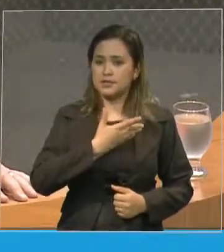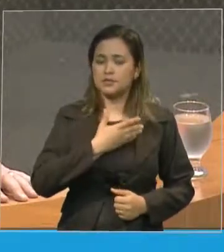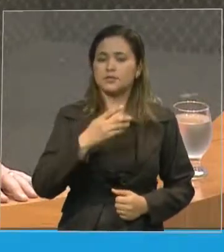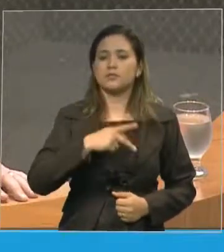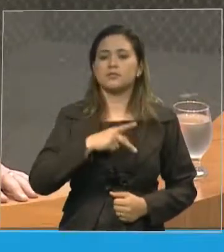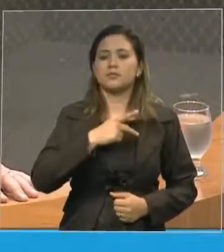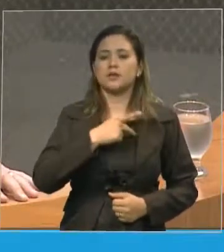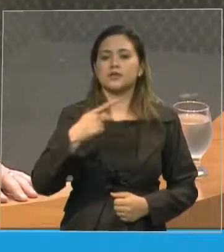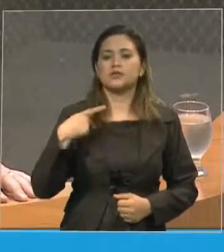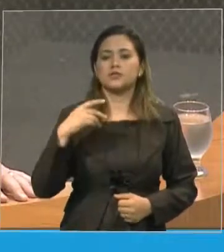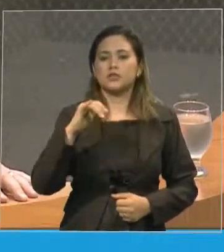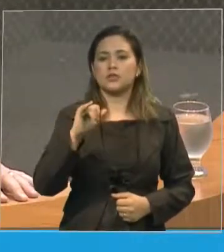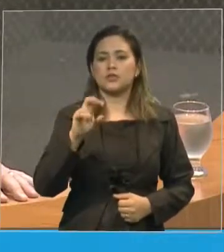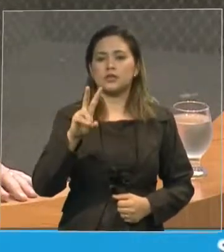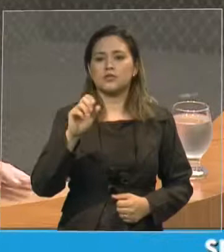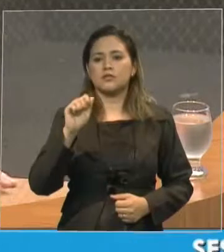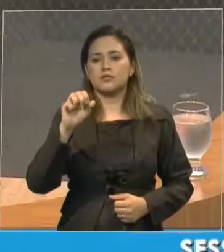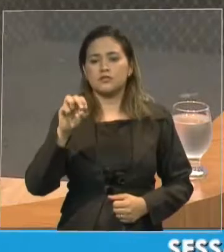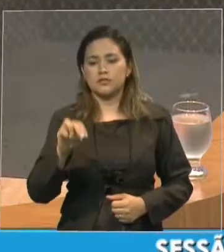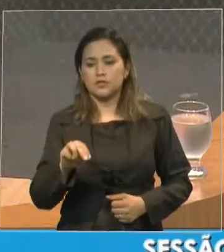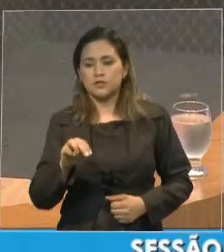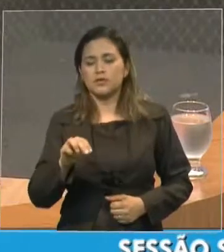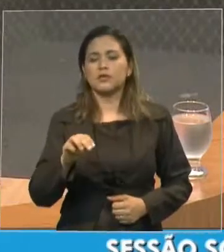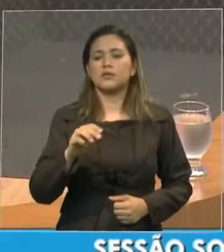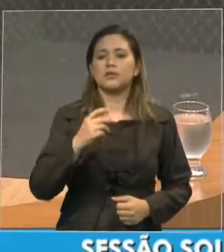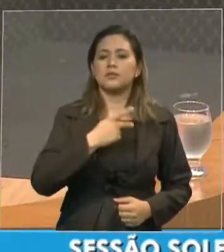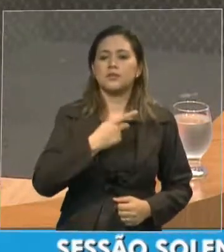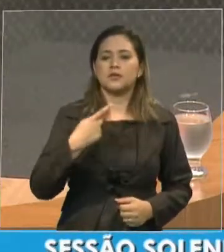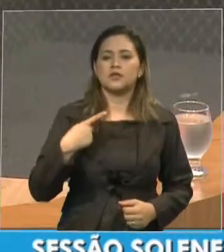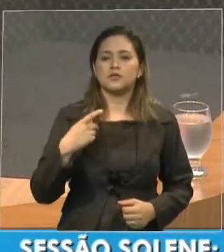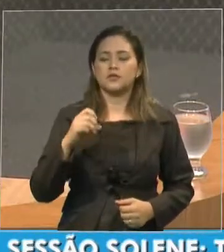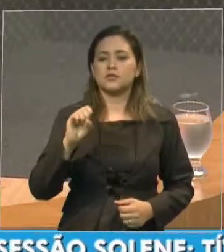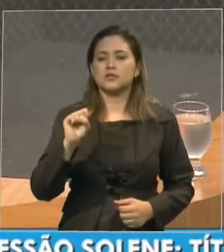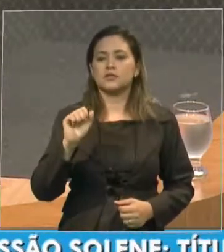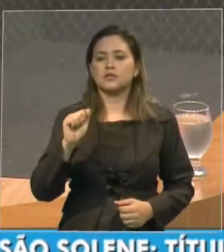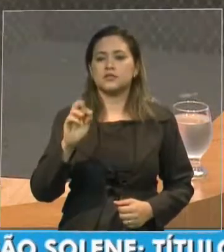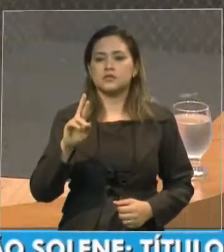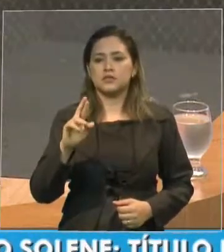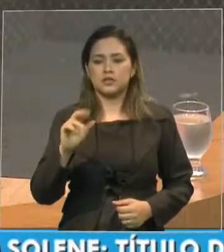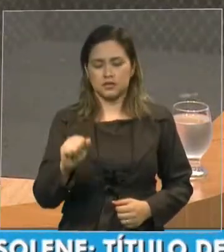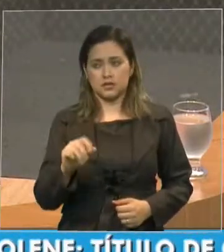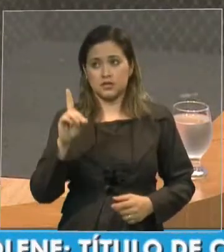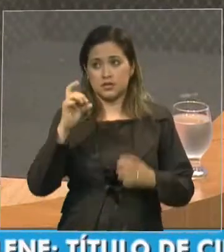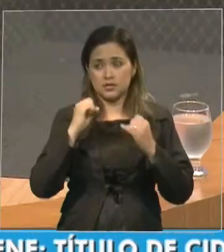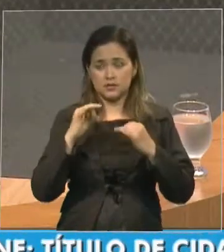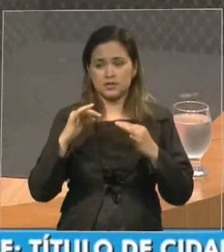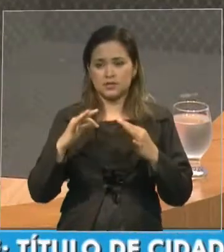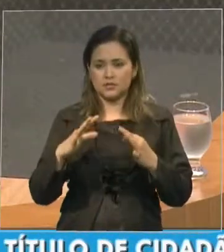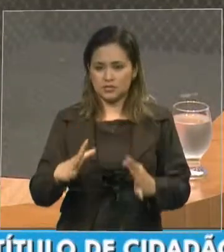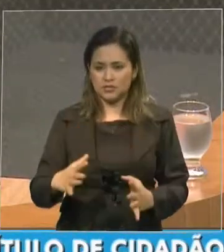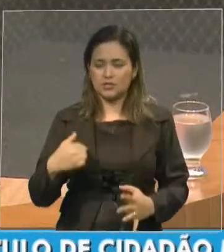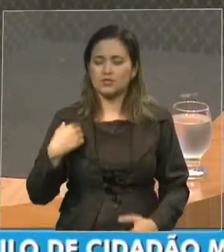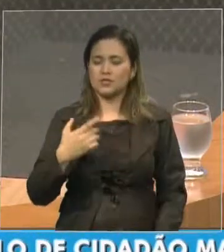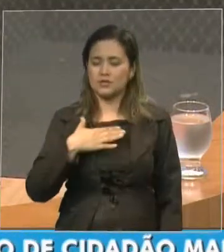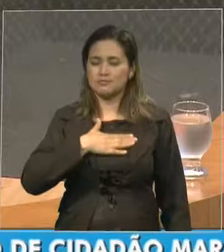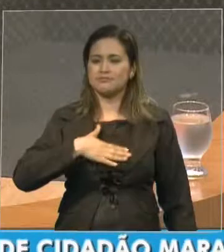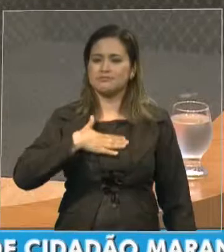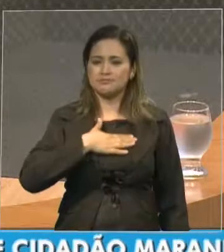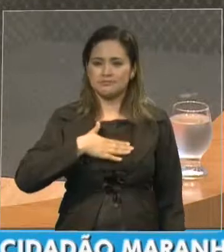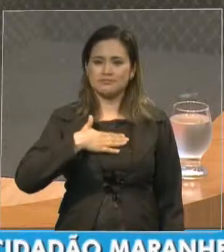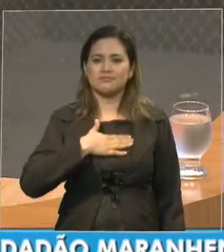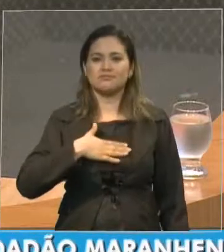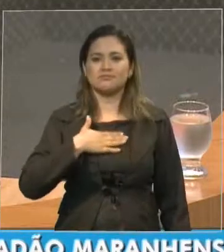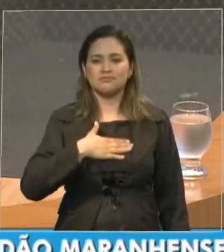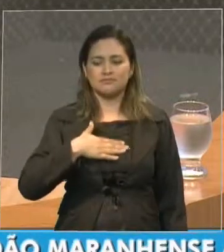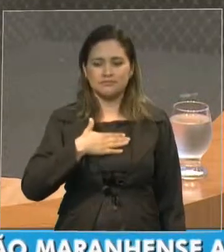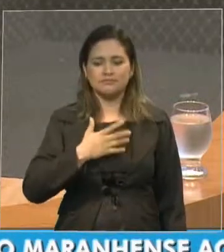Bastos também. Que Deus abençoe. Nós trazemos aqui a nossa solidariedade, a nossa alegria, o nosso